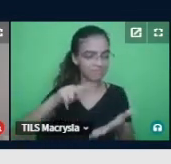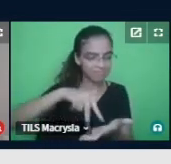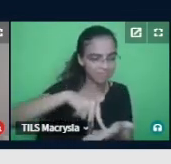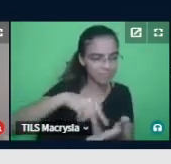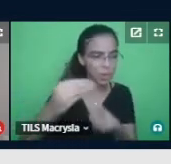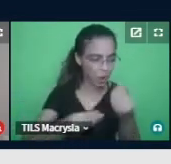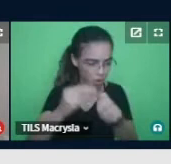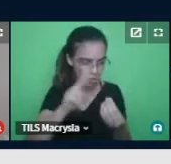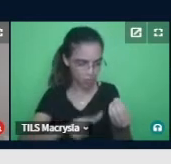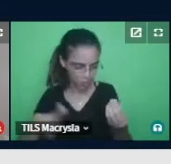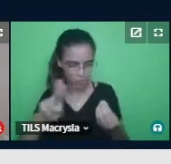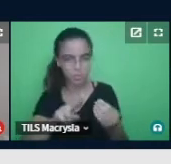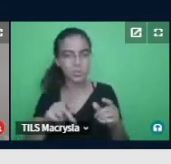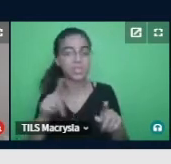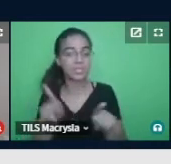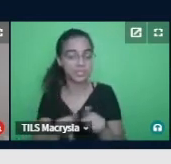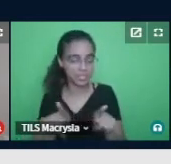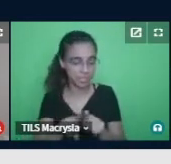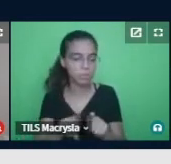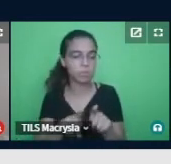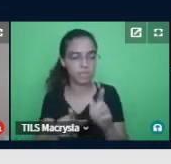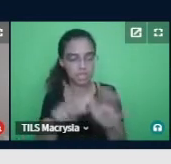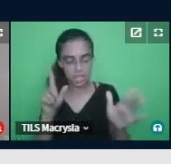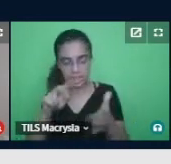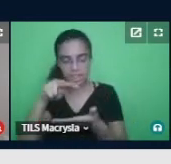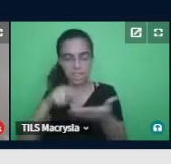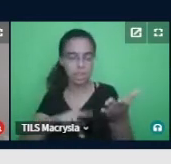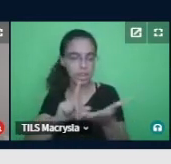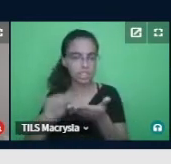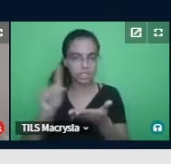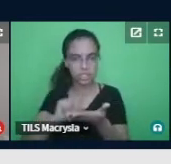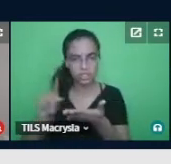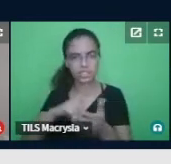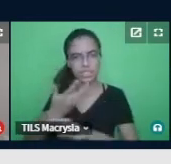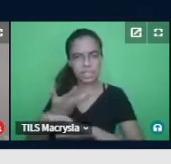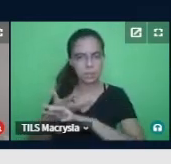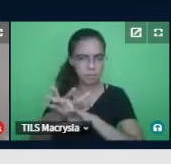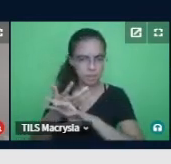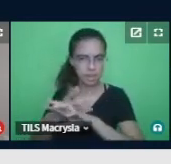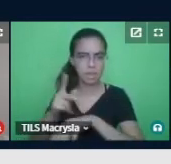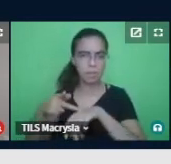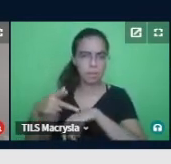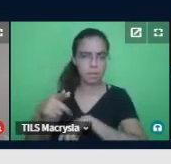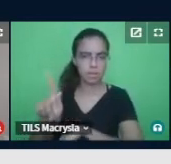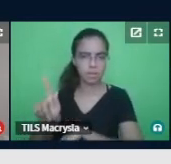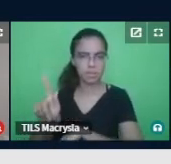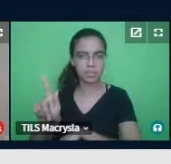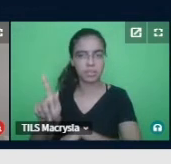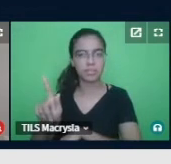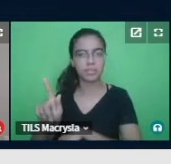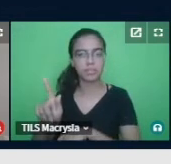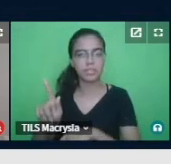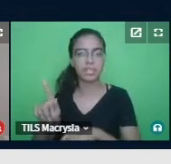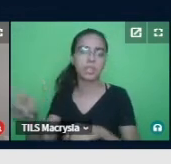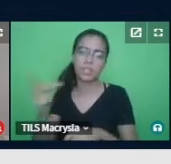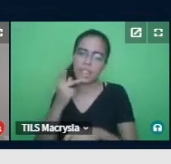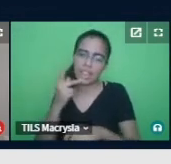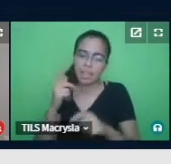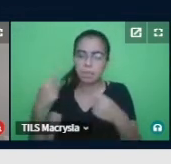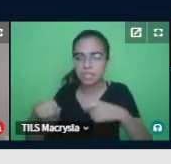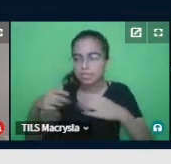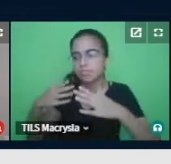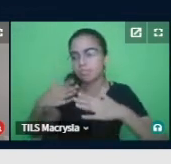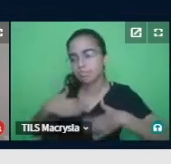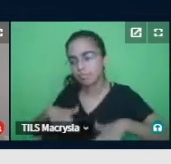lido um artigo que eu tinha escrito para uma outra disciplina da pós-graduação, for meu aluno semestre que vem, eu acho que tem que ir devagar, mas eu já vou olhar